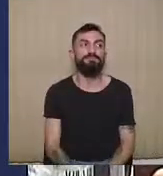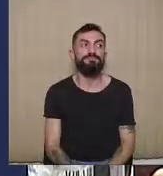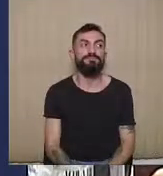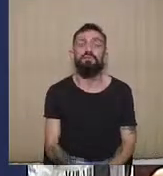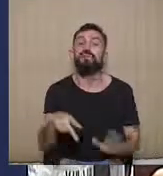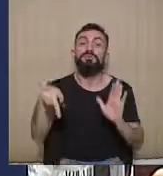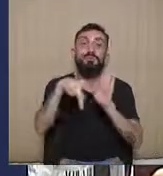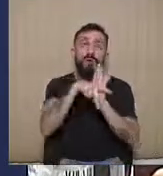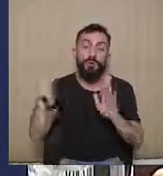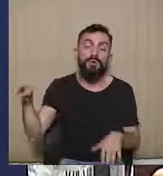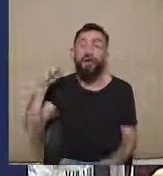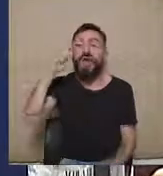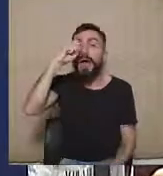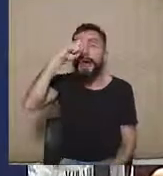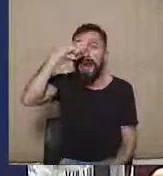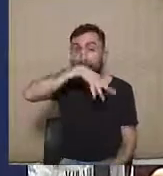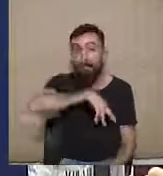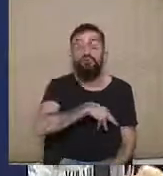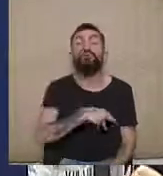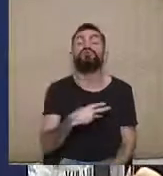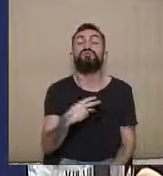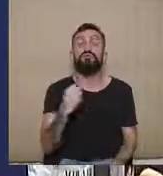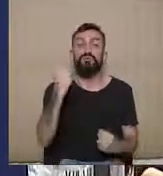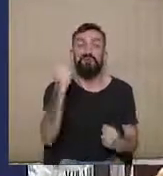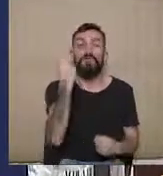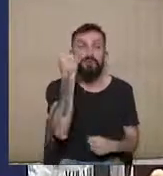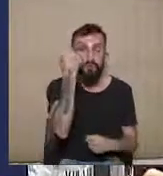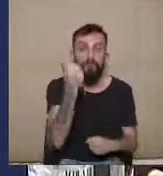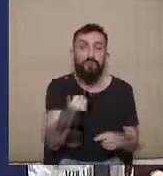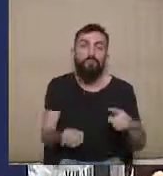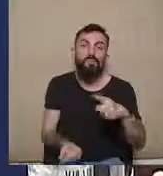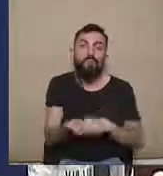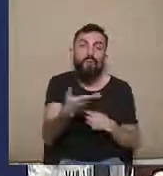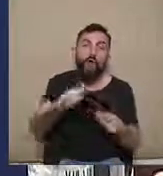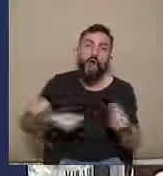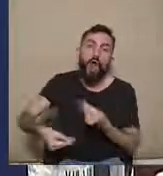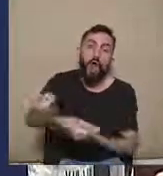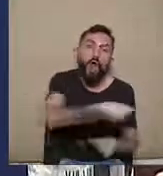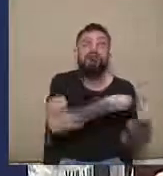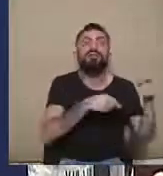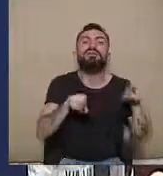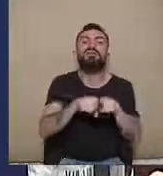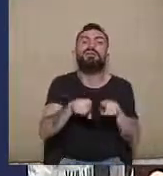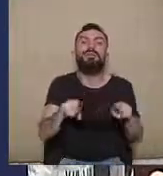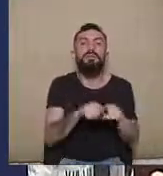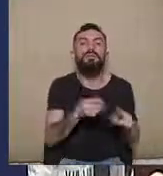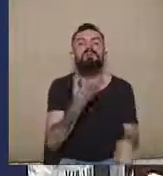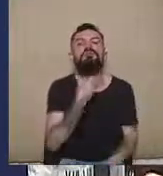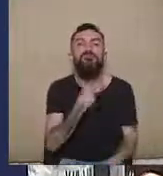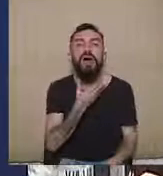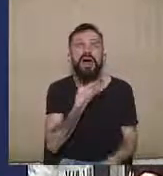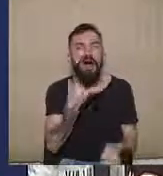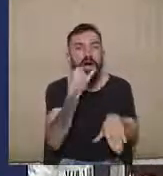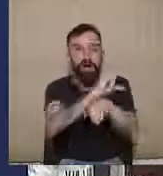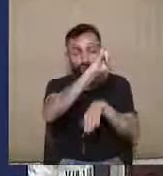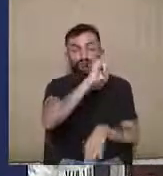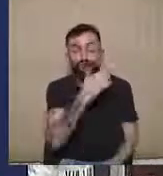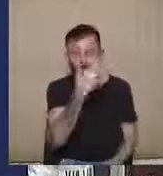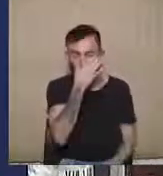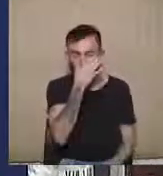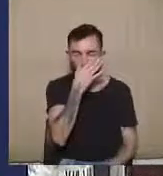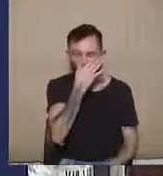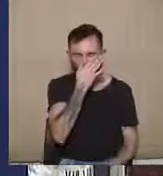poder econômico, corrupção e fraude. É interessante perceber que,